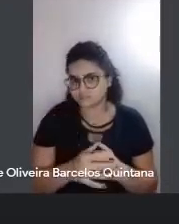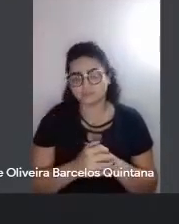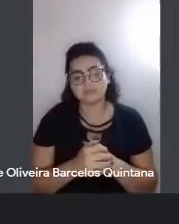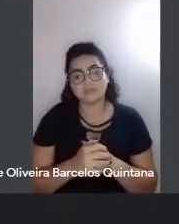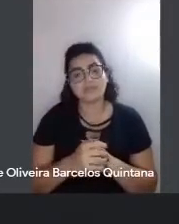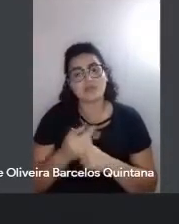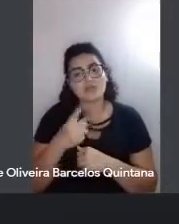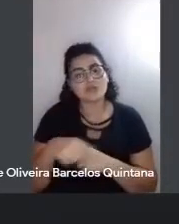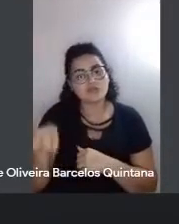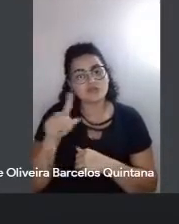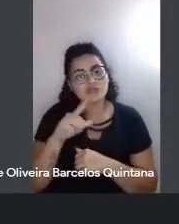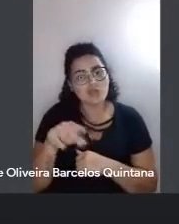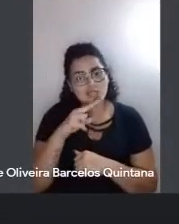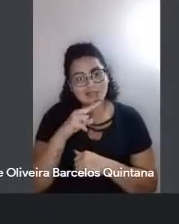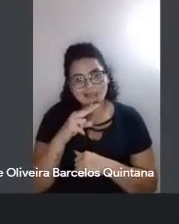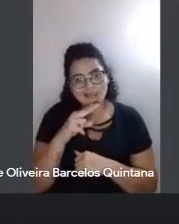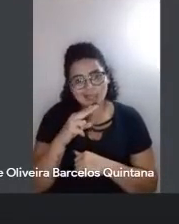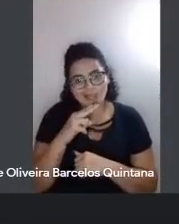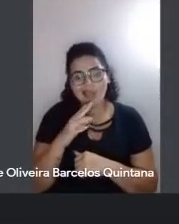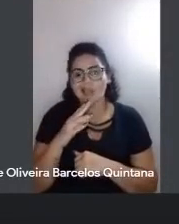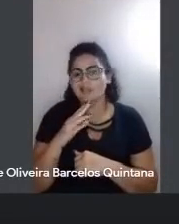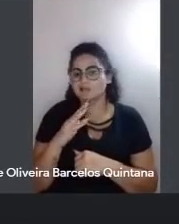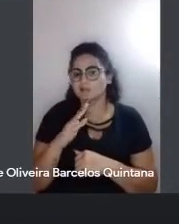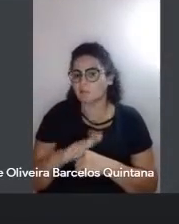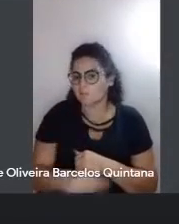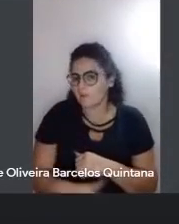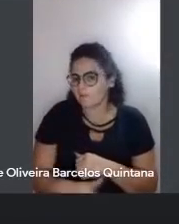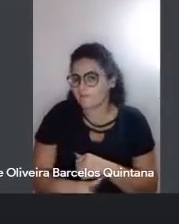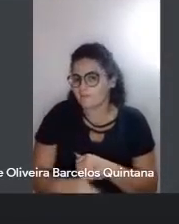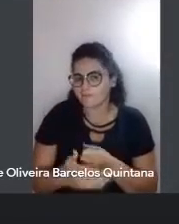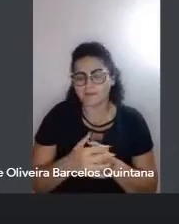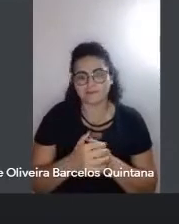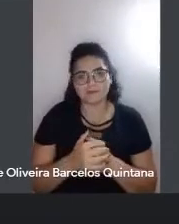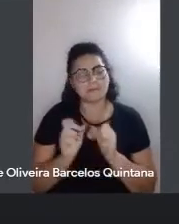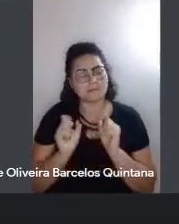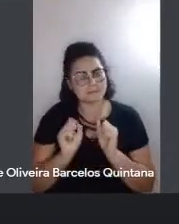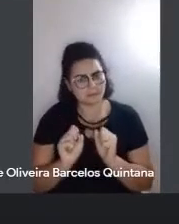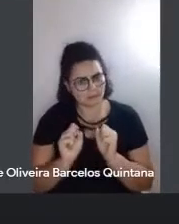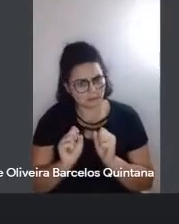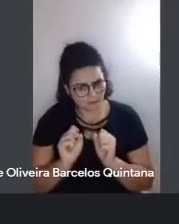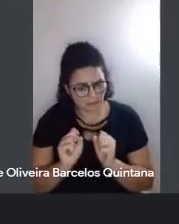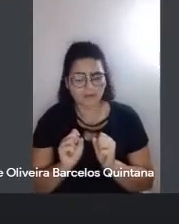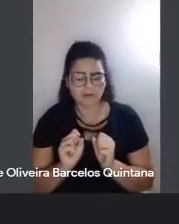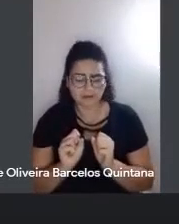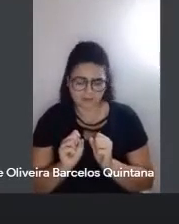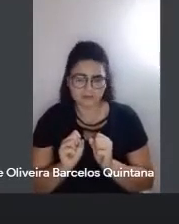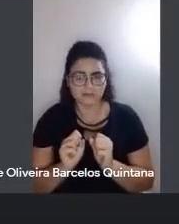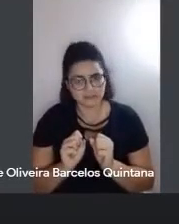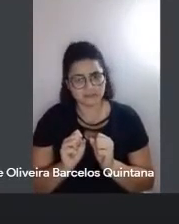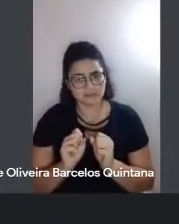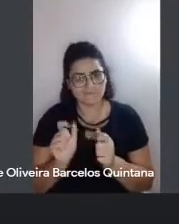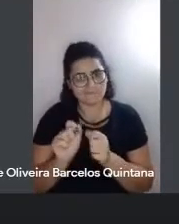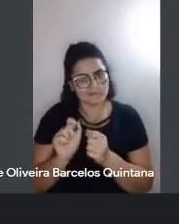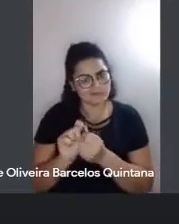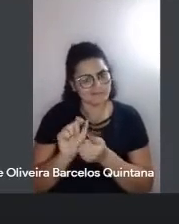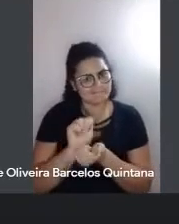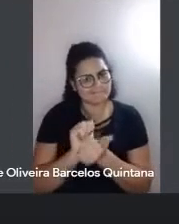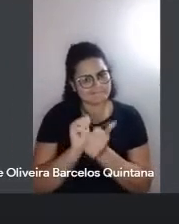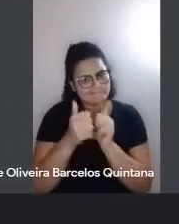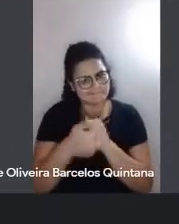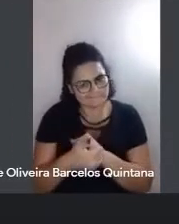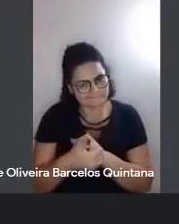netos pequenos, né? Os pequenininhos, né? Você pode... Você tem que fazer uma versão, você tem que